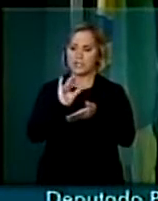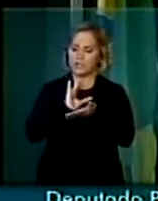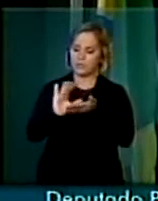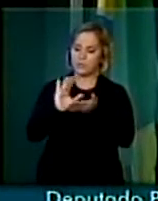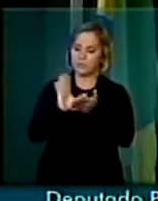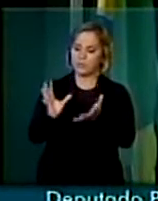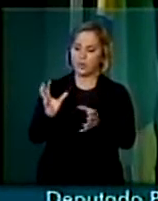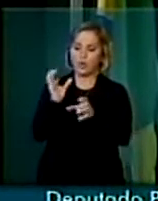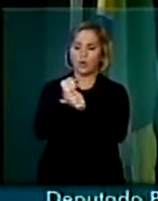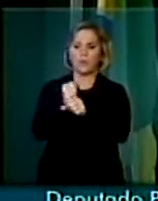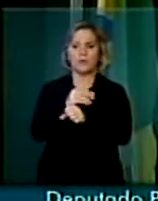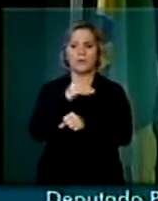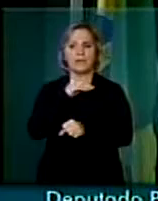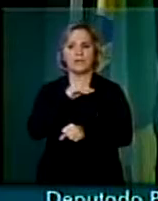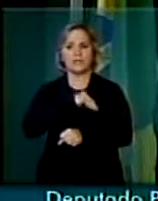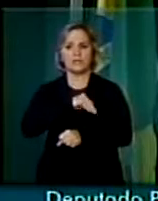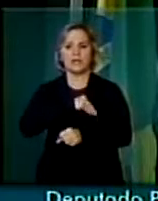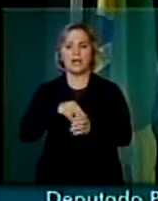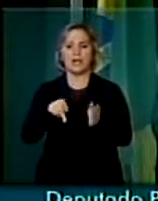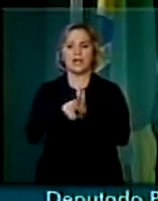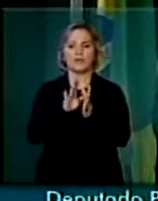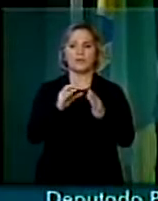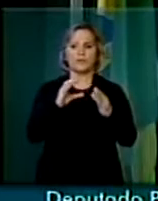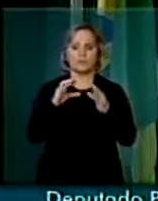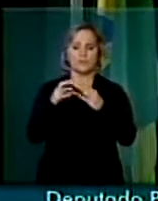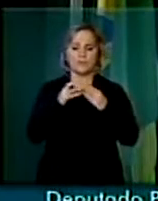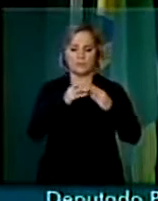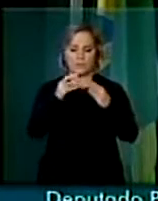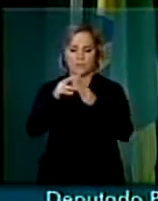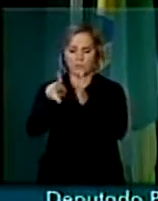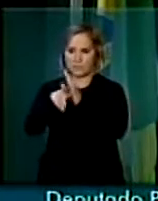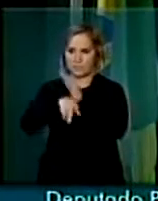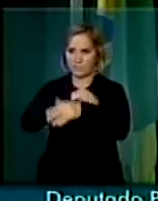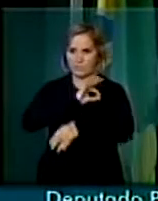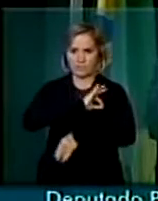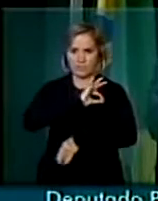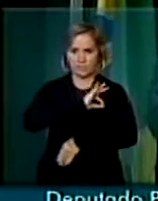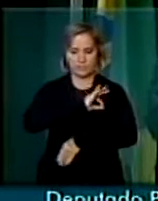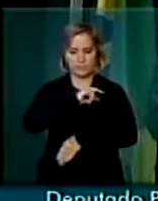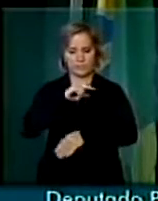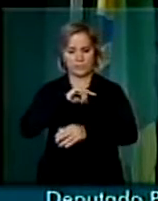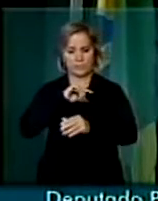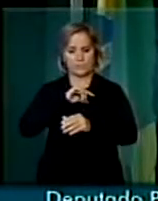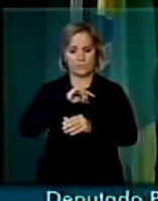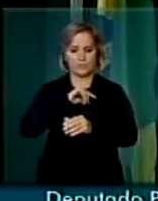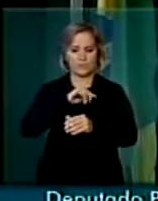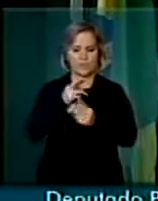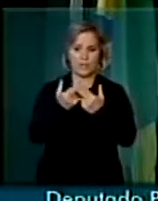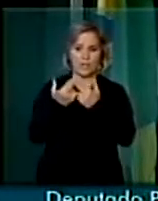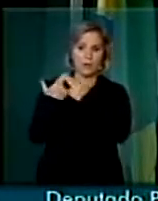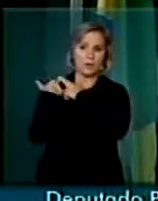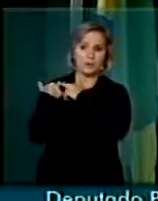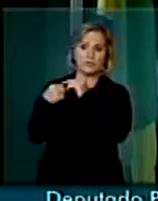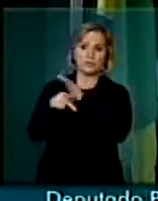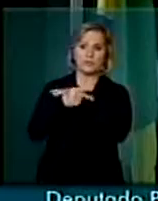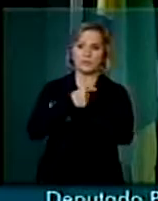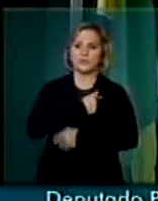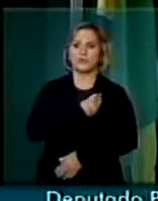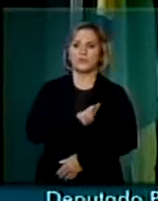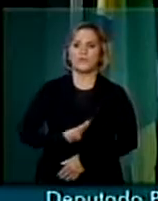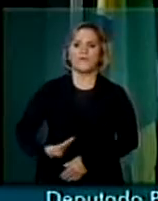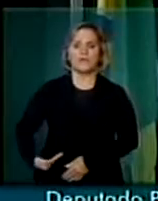salário dos policiais, que é, condicionalmente, uma responsabilidade dos governadores.